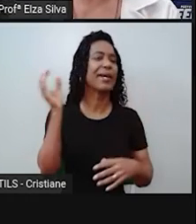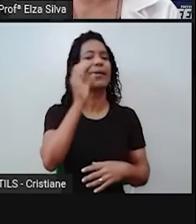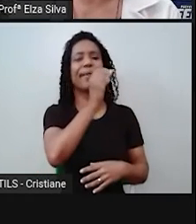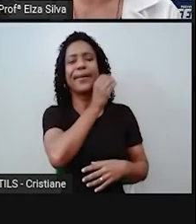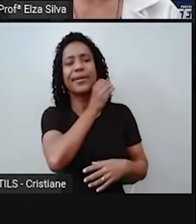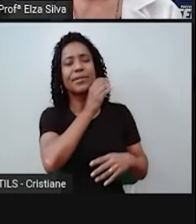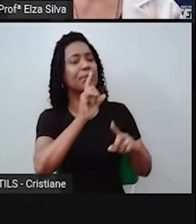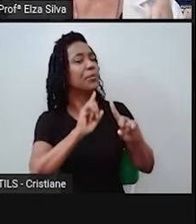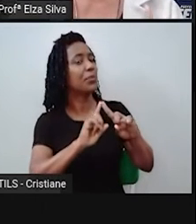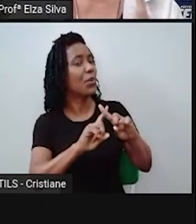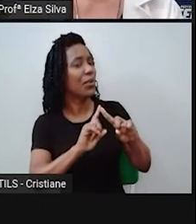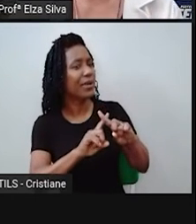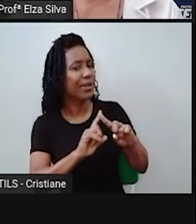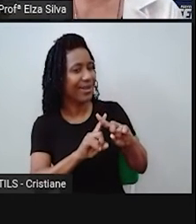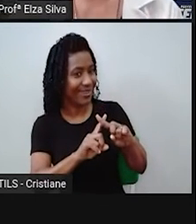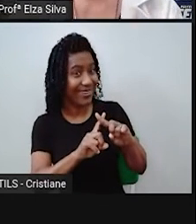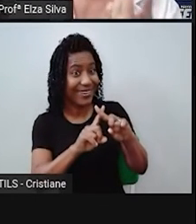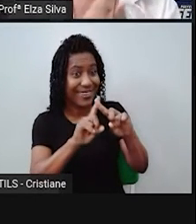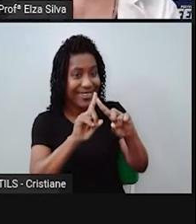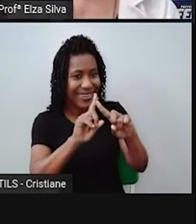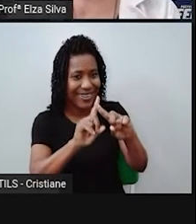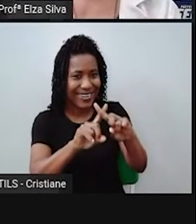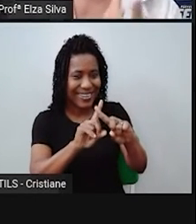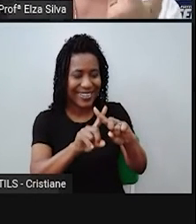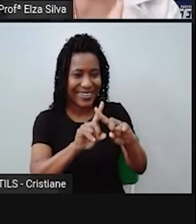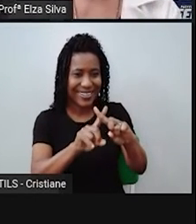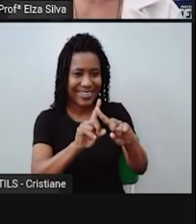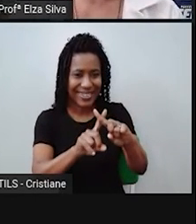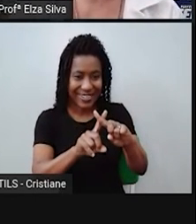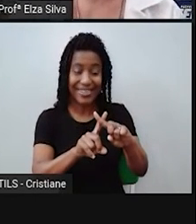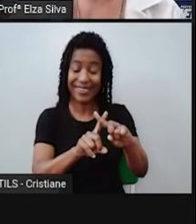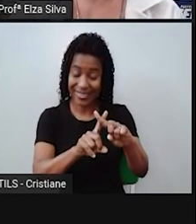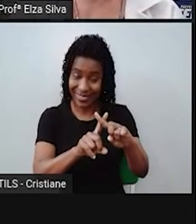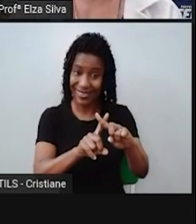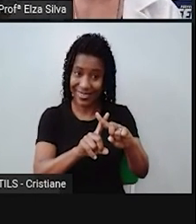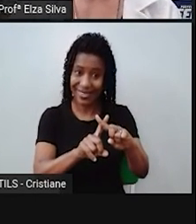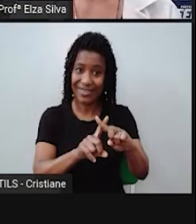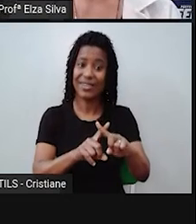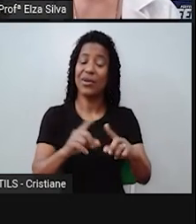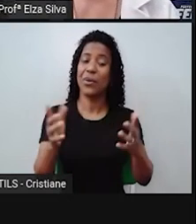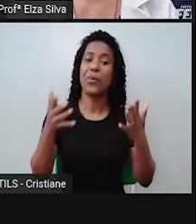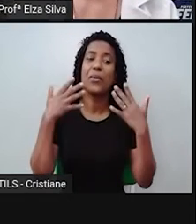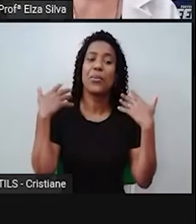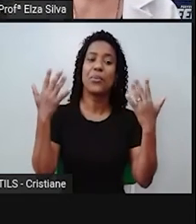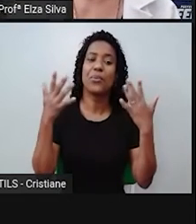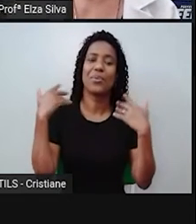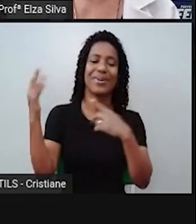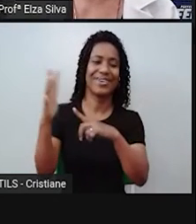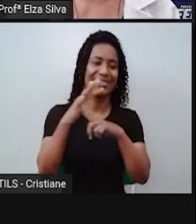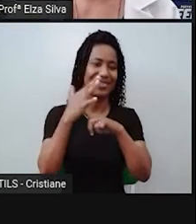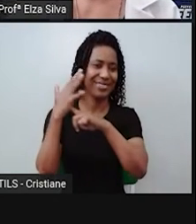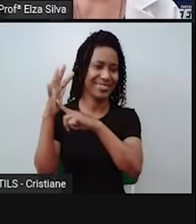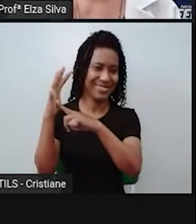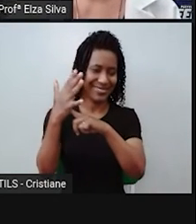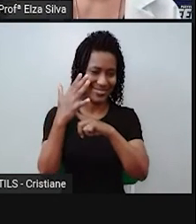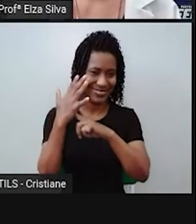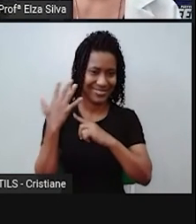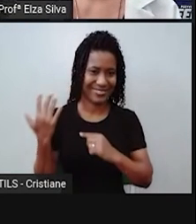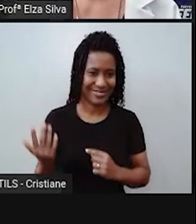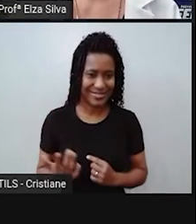aqui o motivo, né? Porque estava, ou melhor, era verão. Number two.